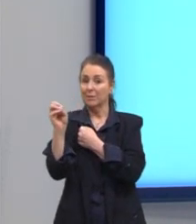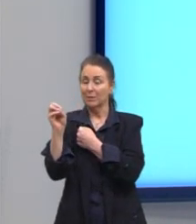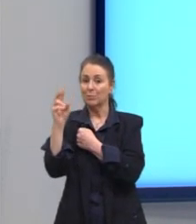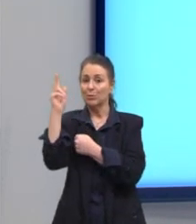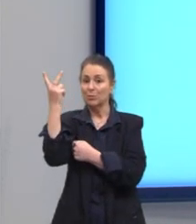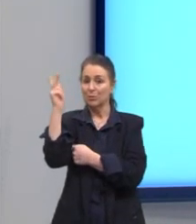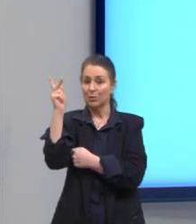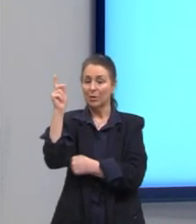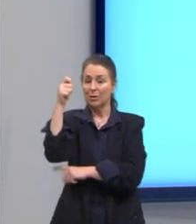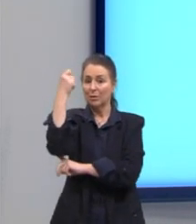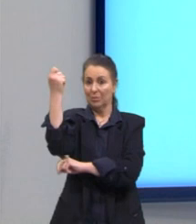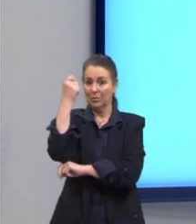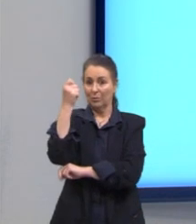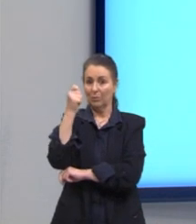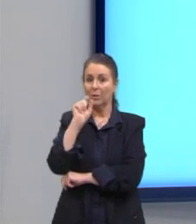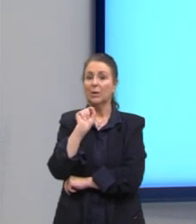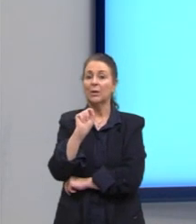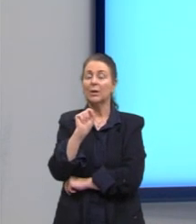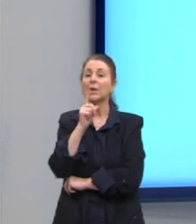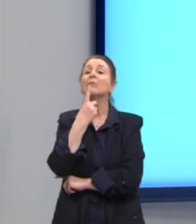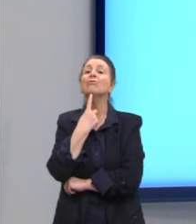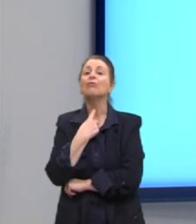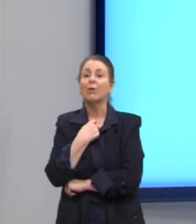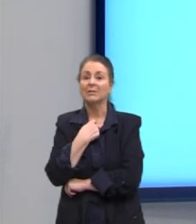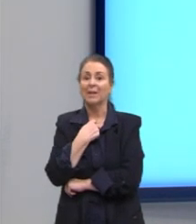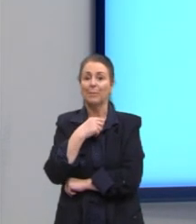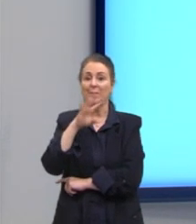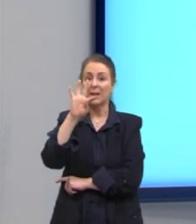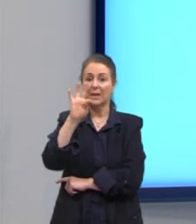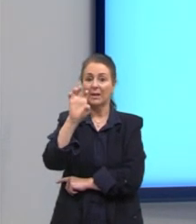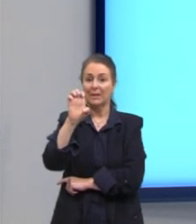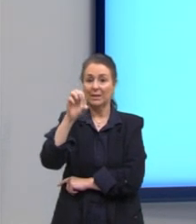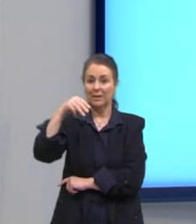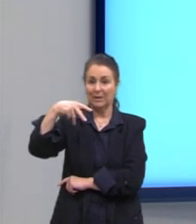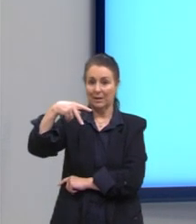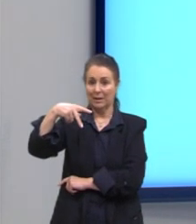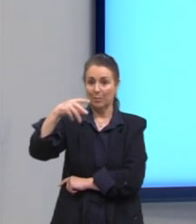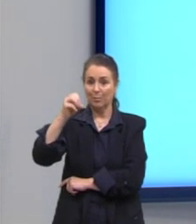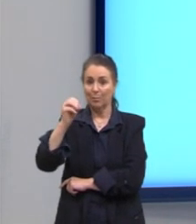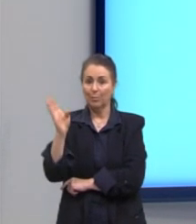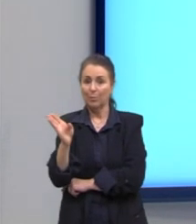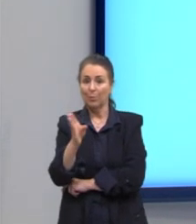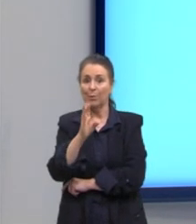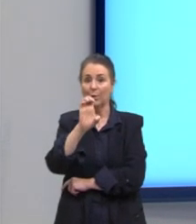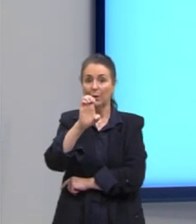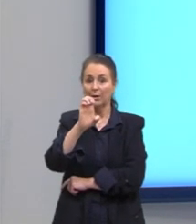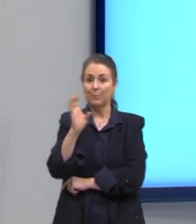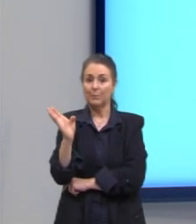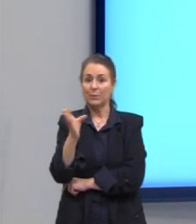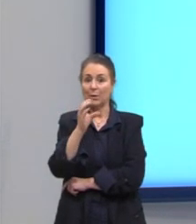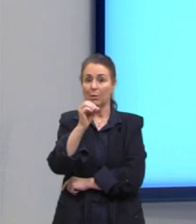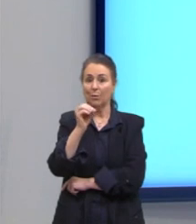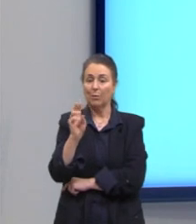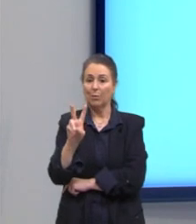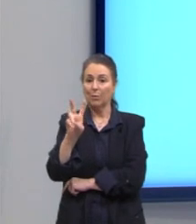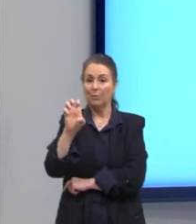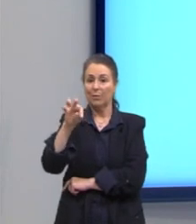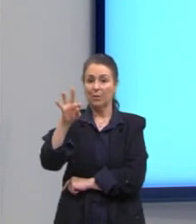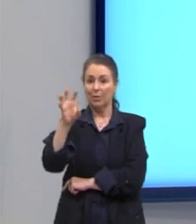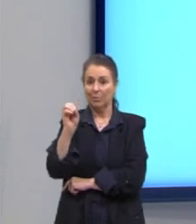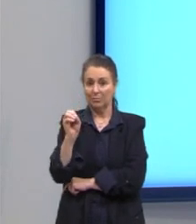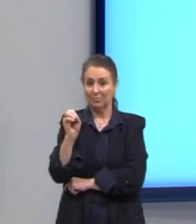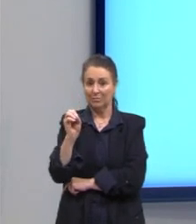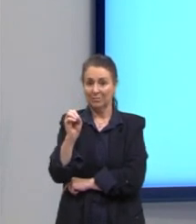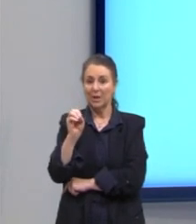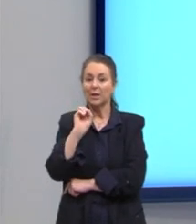quem gosta de história, né, então, o Tempo e o Vento é uma obra que eu acredito que todo gaúcho, né, que ama o seu pago, deve